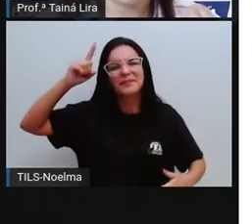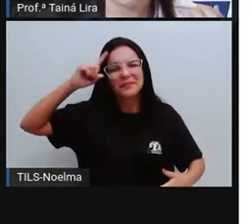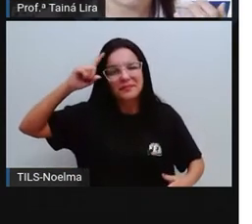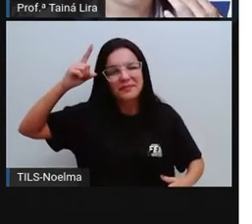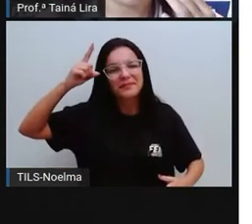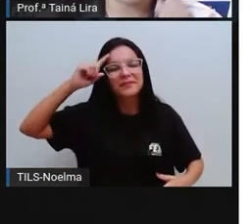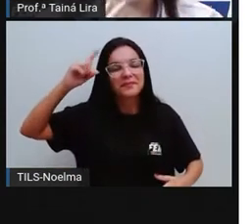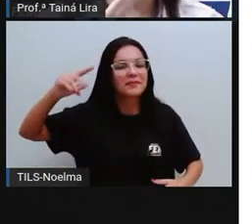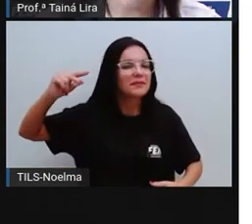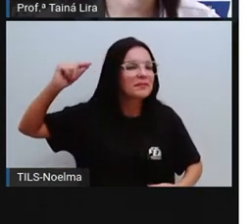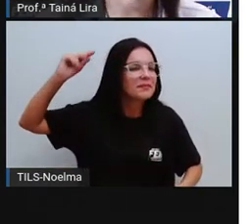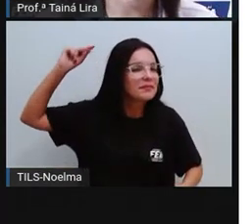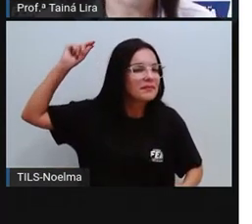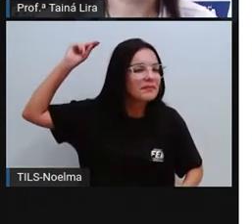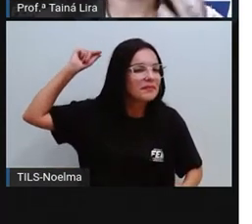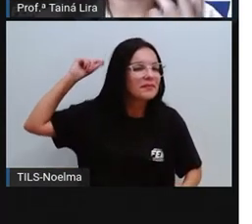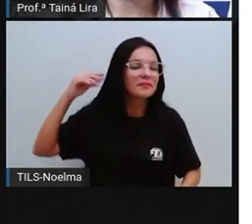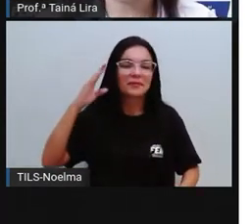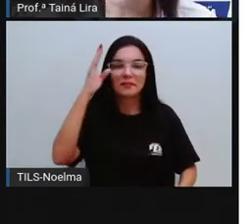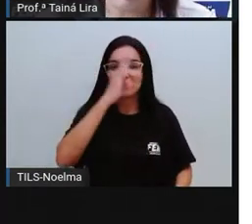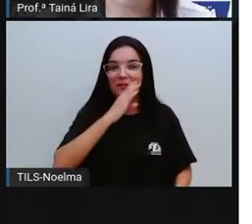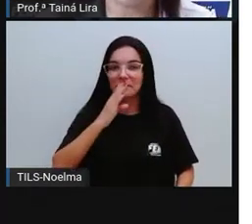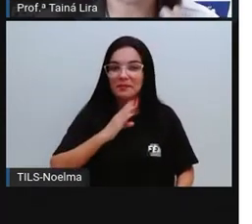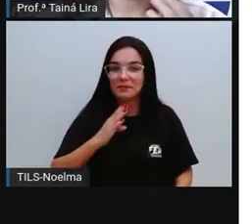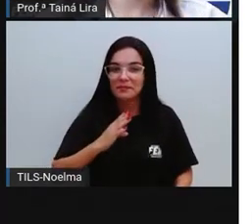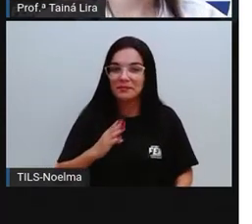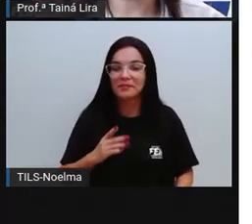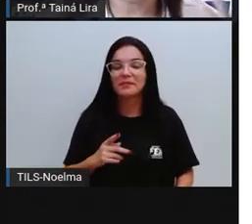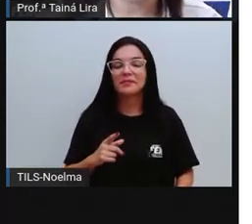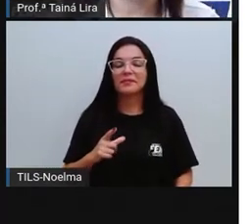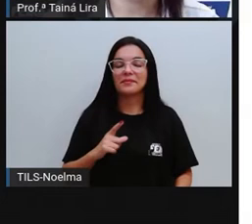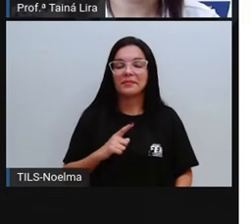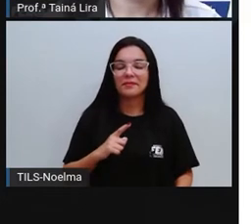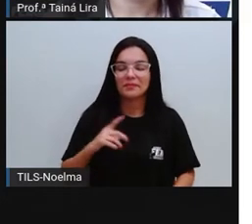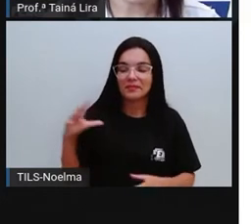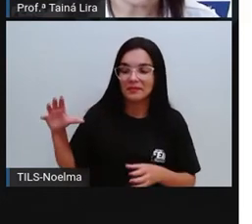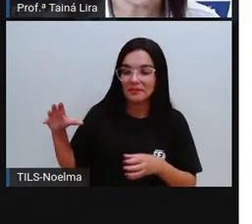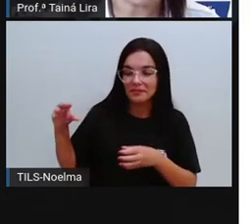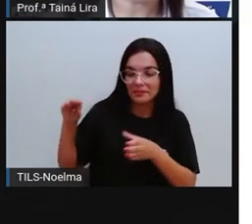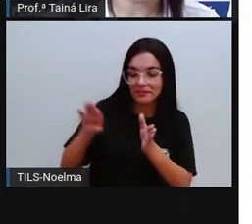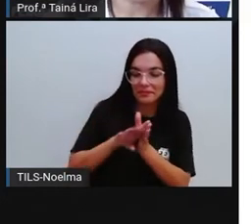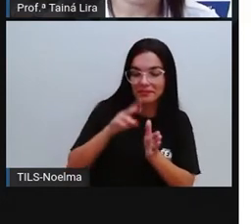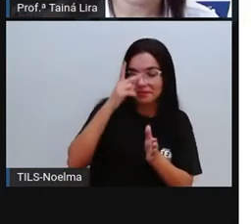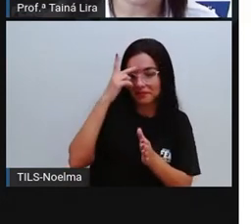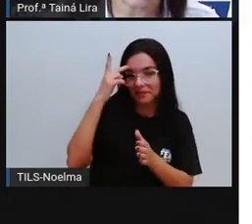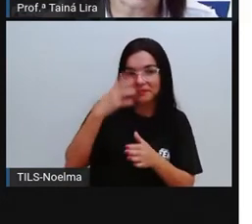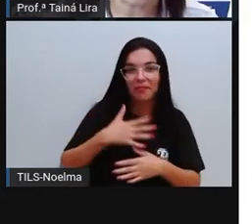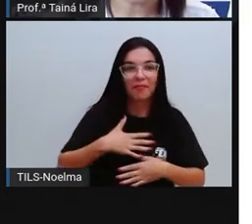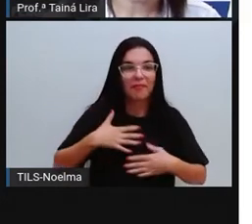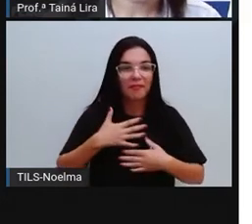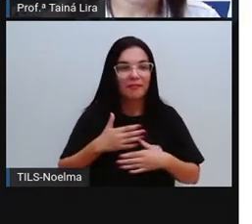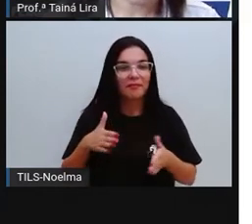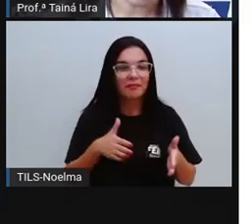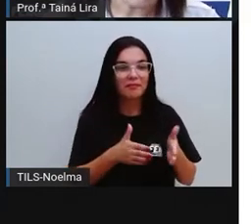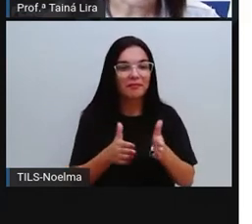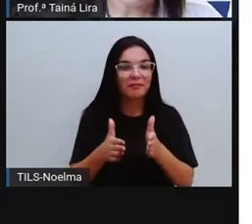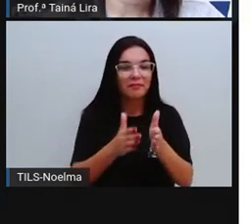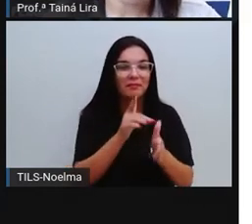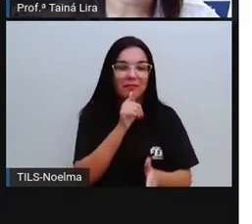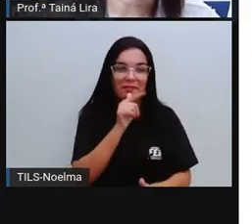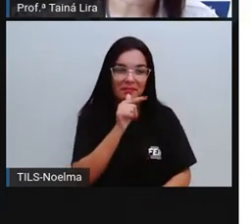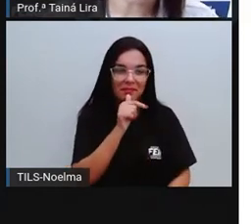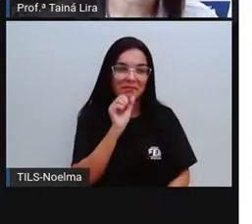que o Brasil ainda estava se formando, eles já tomavam banho todos os dias, certo? Tomavam ali banho de rio, tá bom?